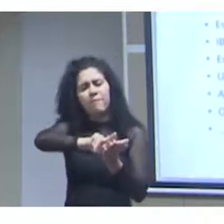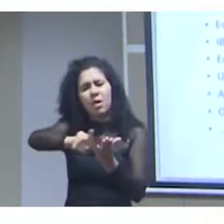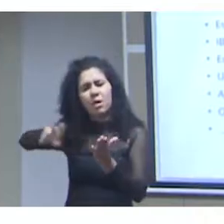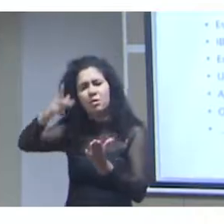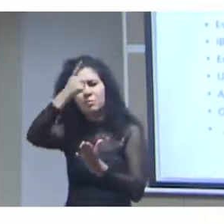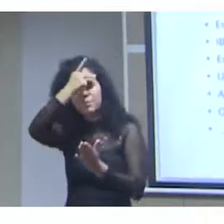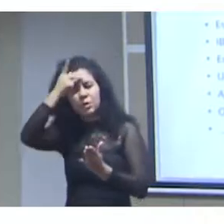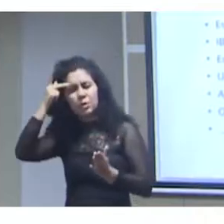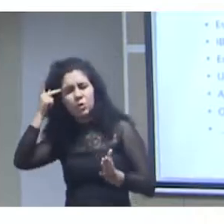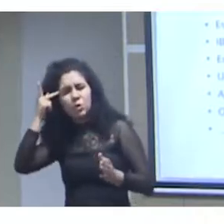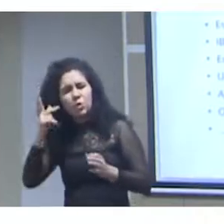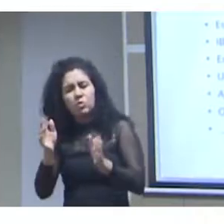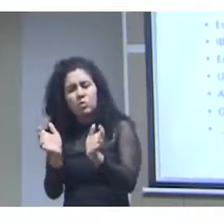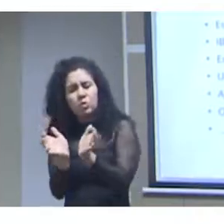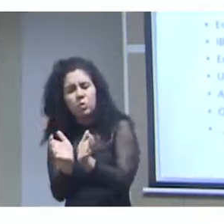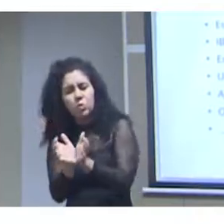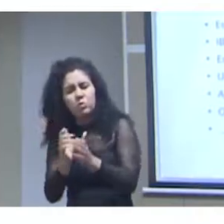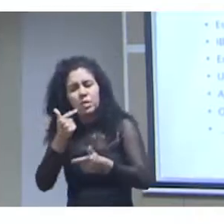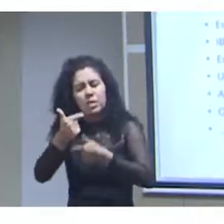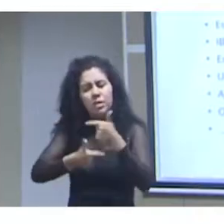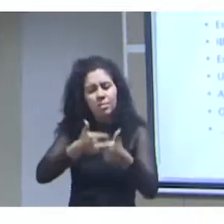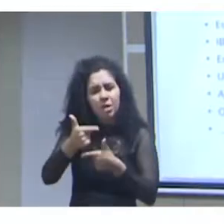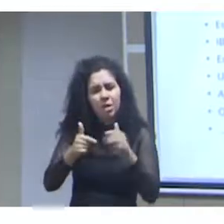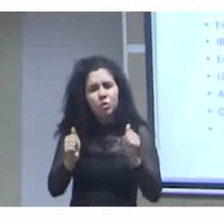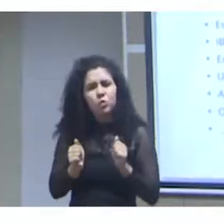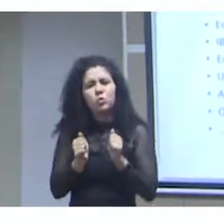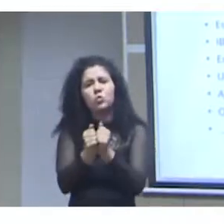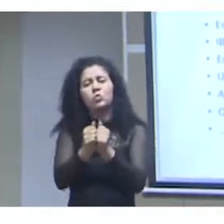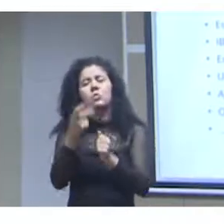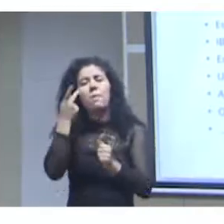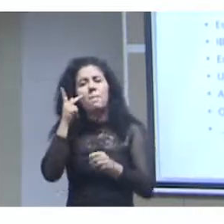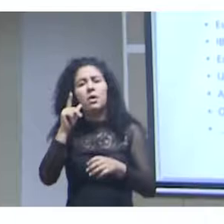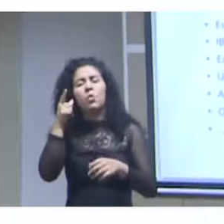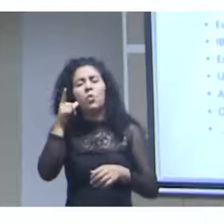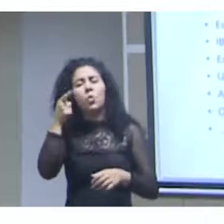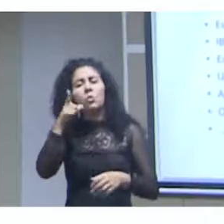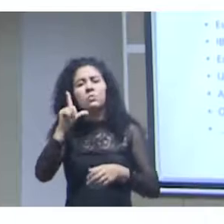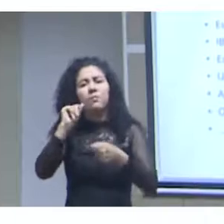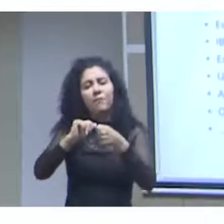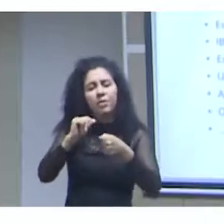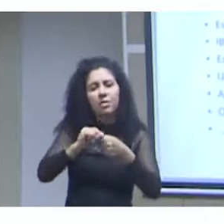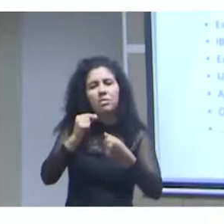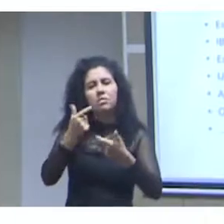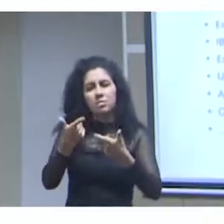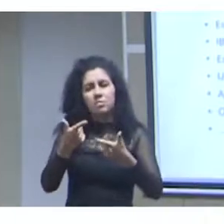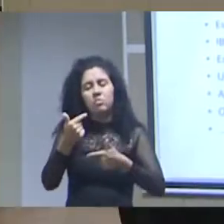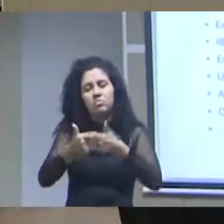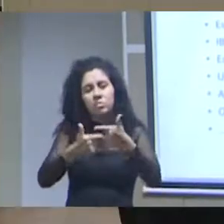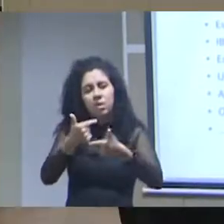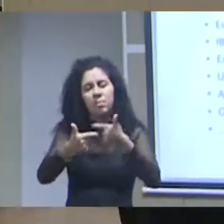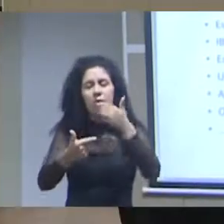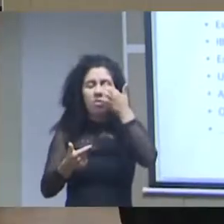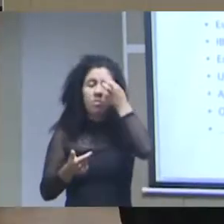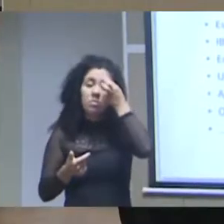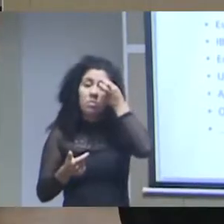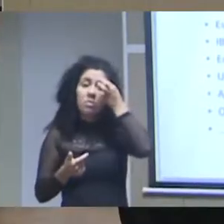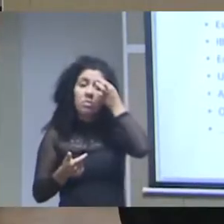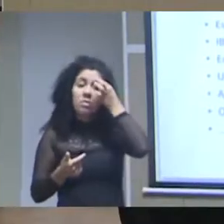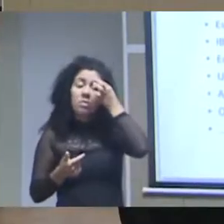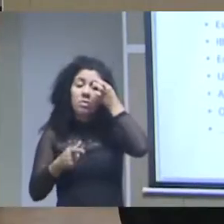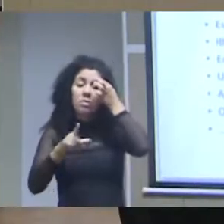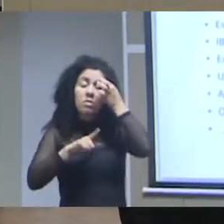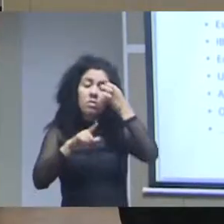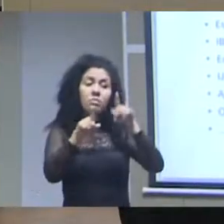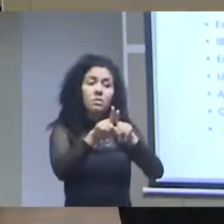organizações incluindo os ministérios das entidades do governo mas também entidades